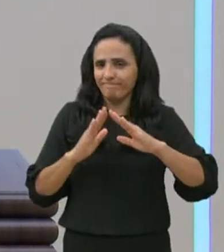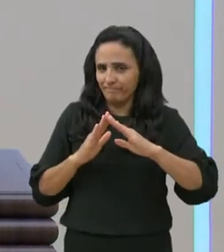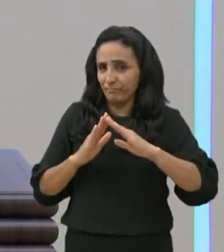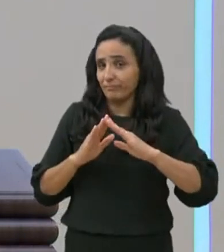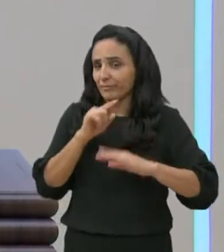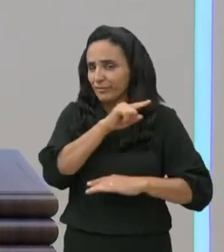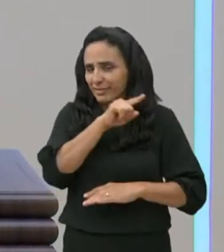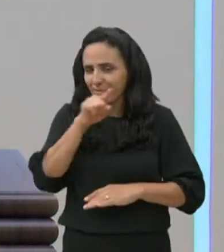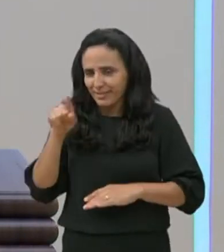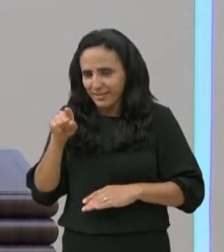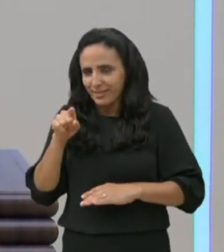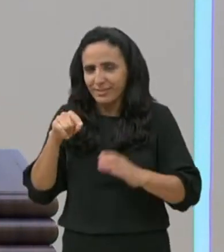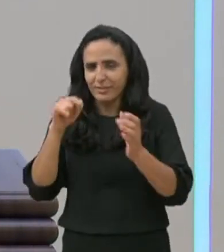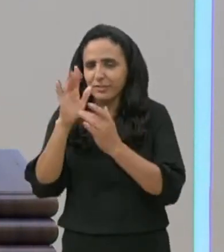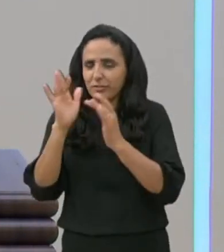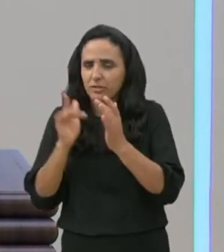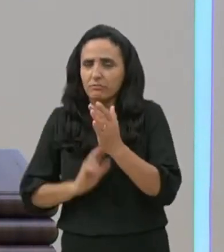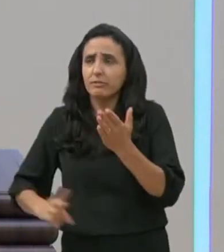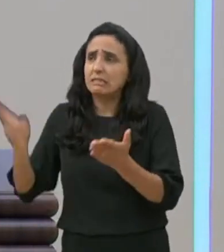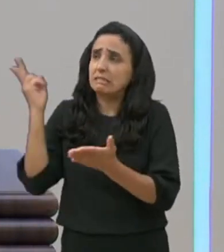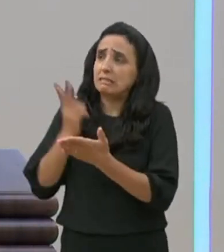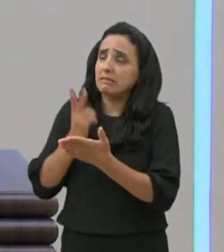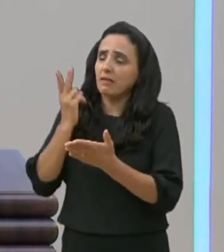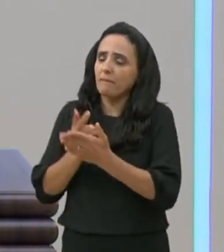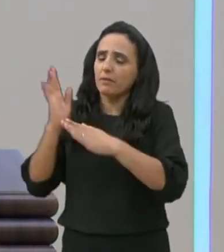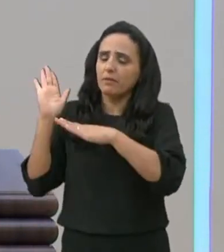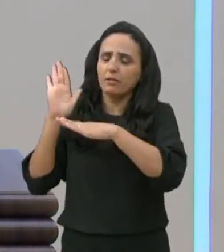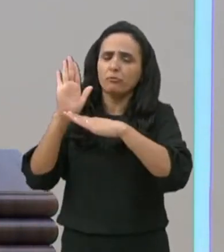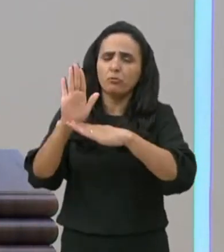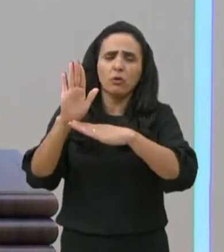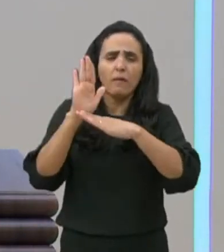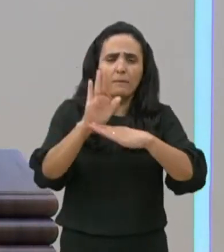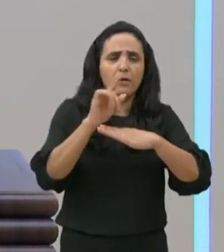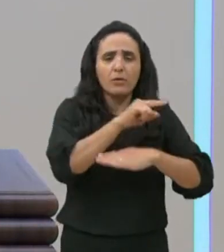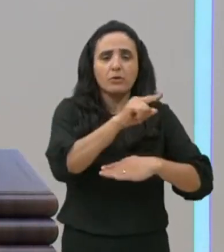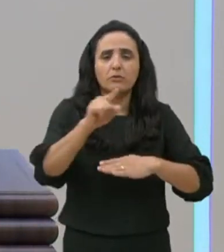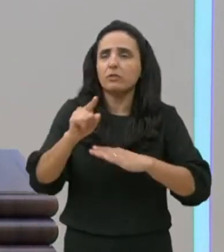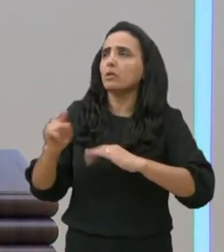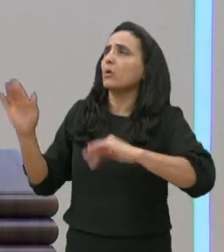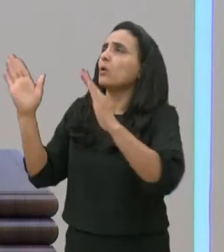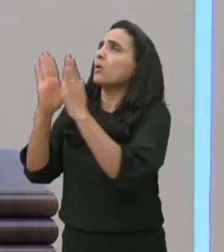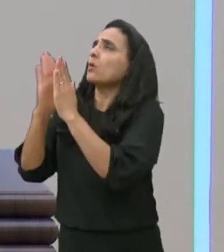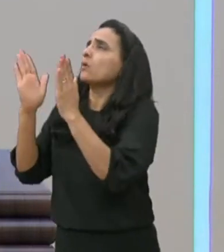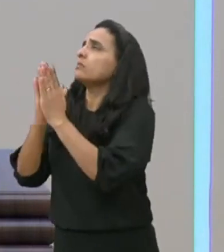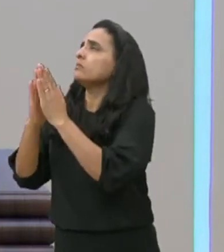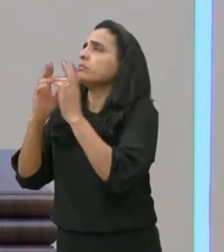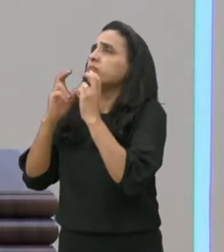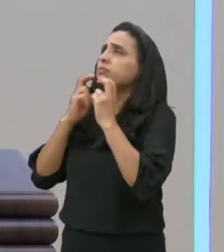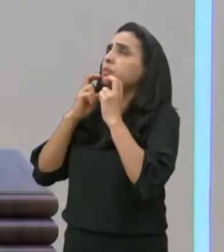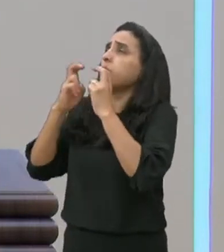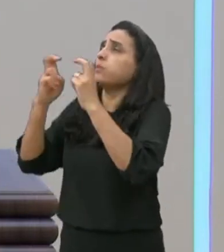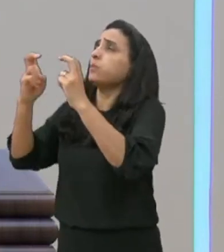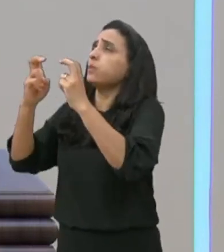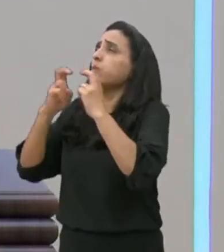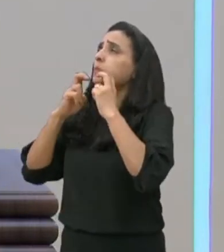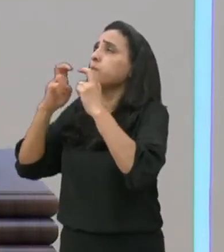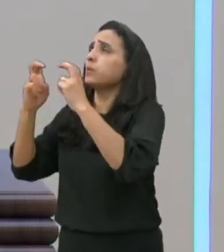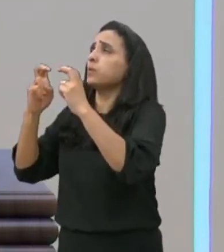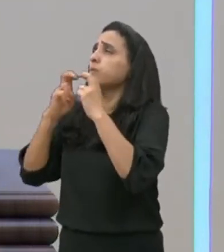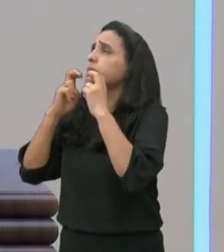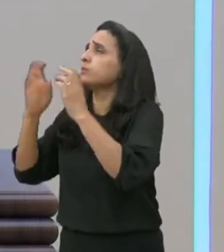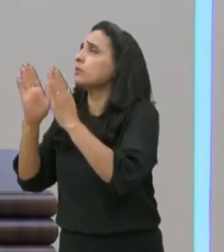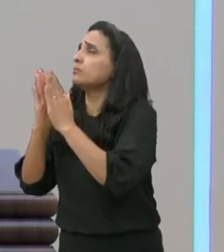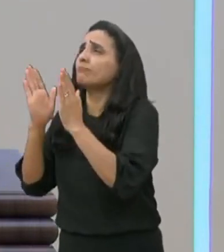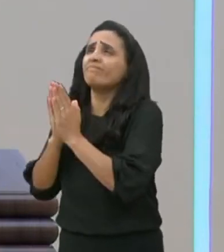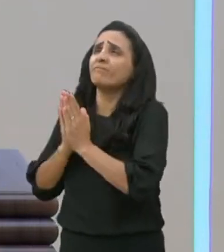disposição, de atendermos, quando, alguém vai até ele, quando alguém roga a ele, quando alguém